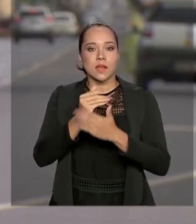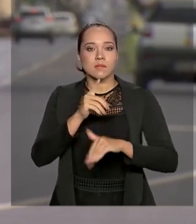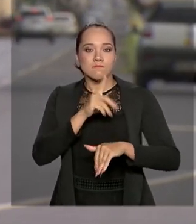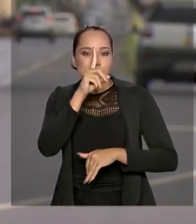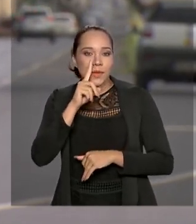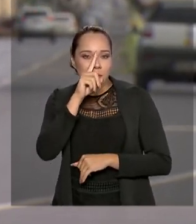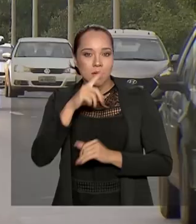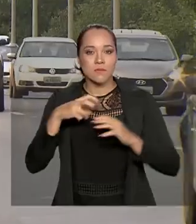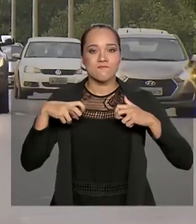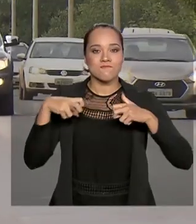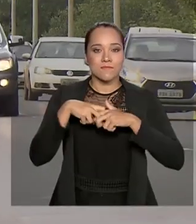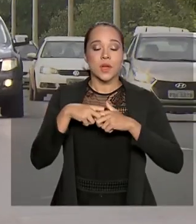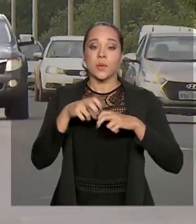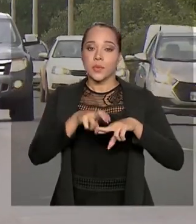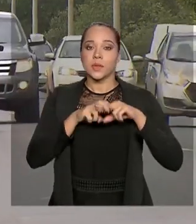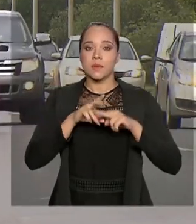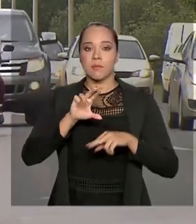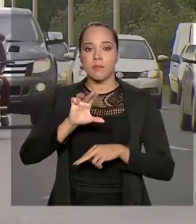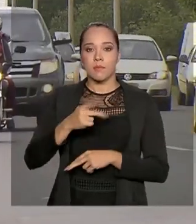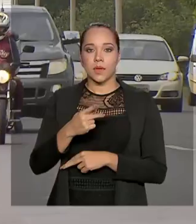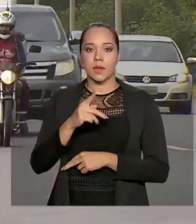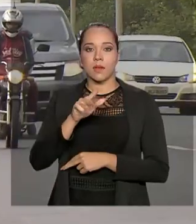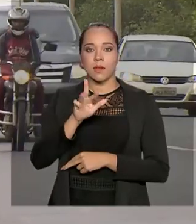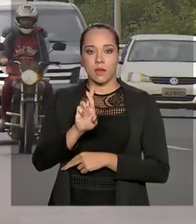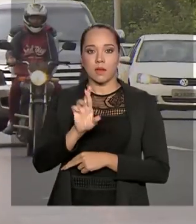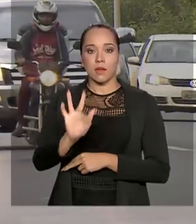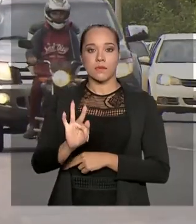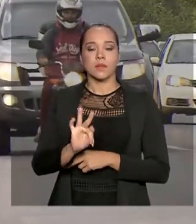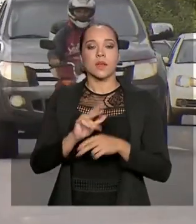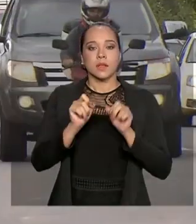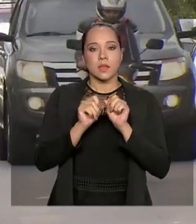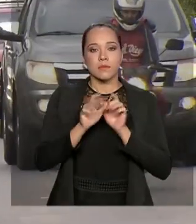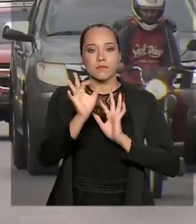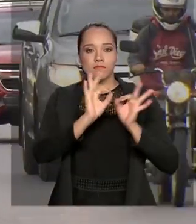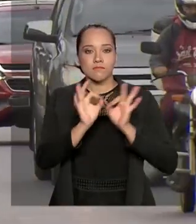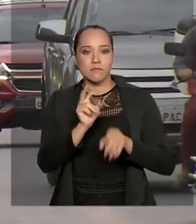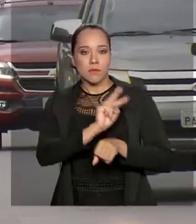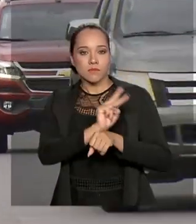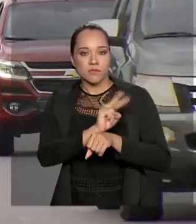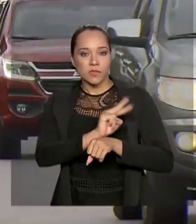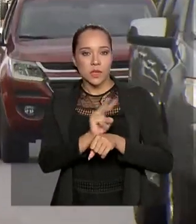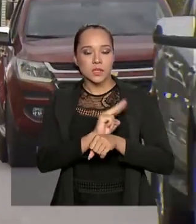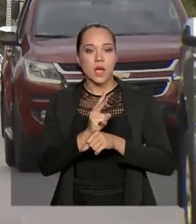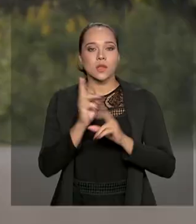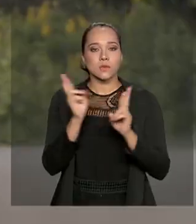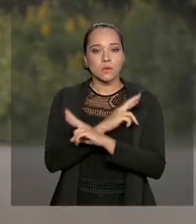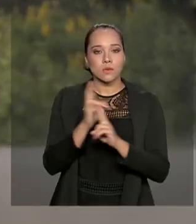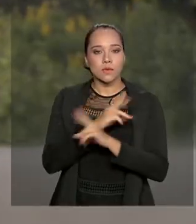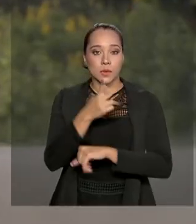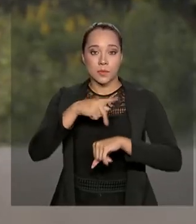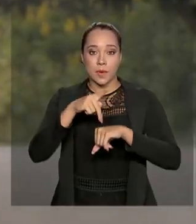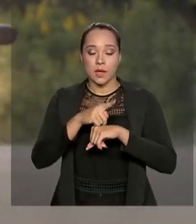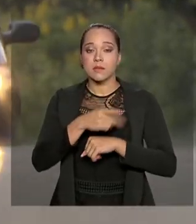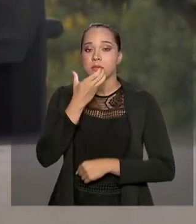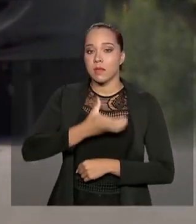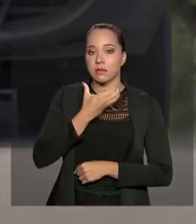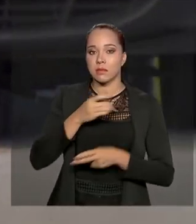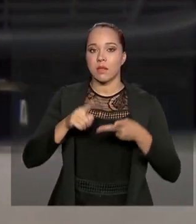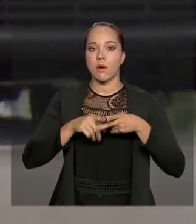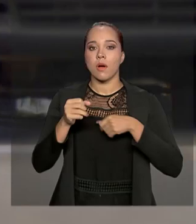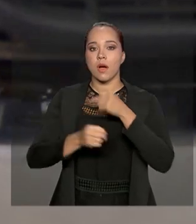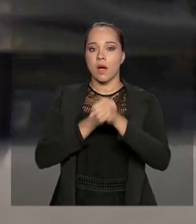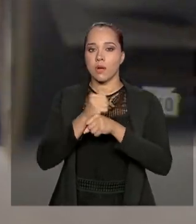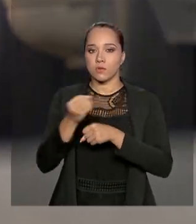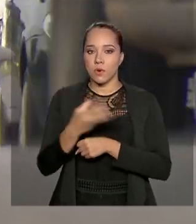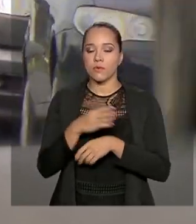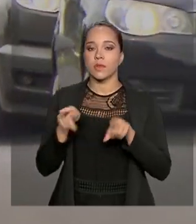acidentes. Por isso, a PRF montou um esquema especial para monitorar as rodovias do país no Natal, no Ano Novo e no